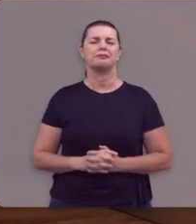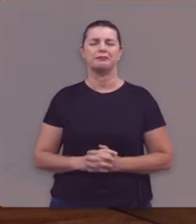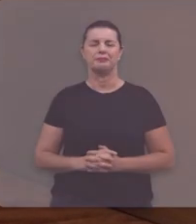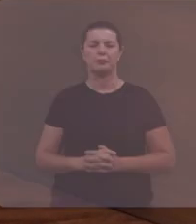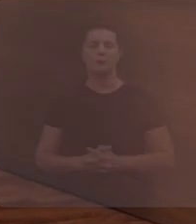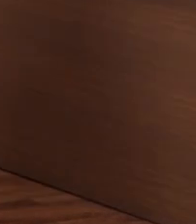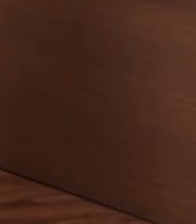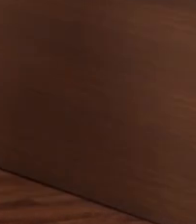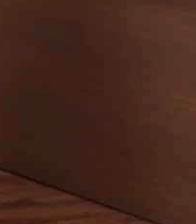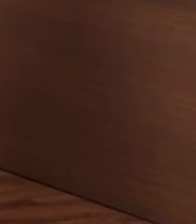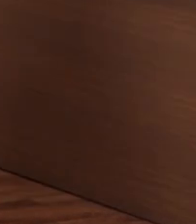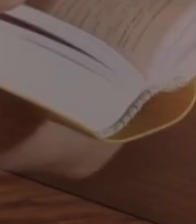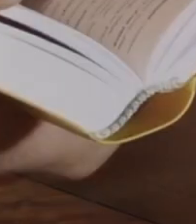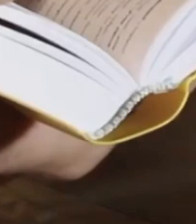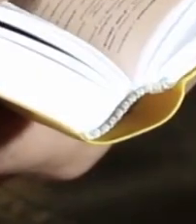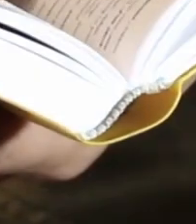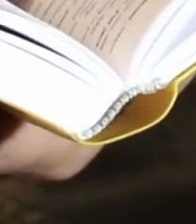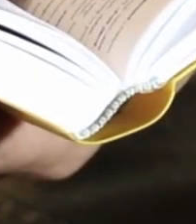leitura deste texto.